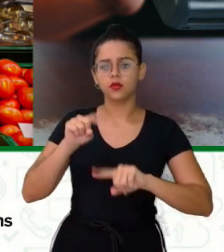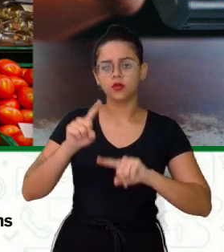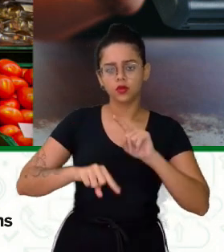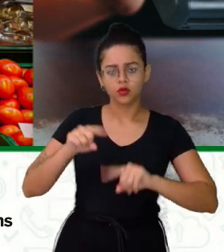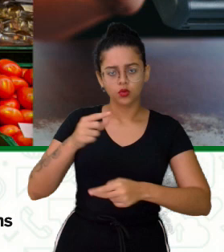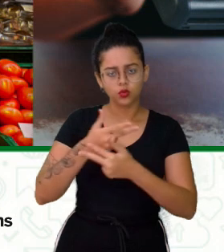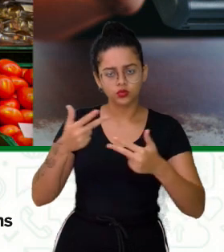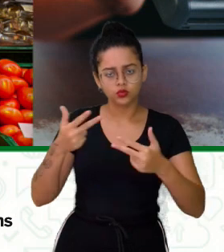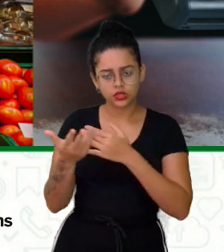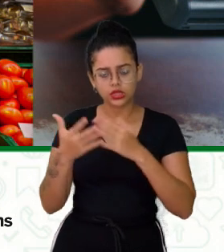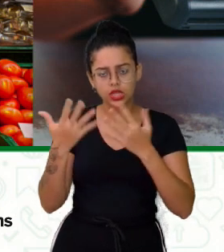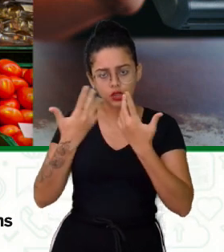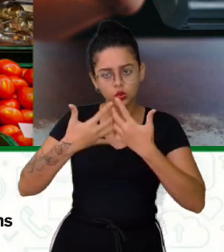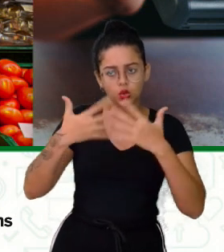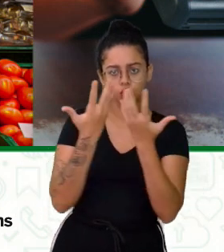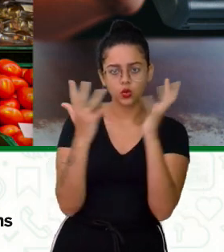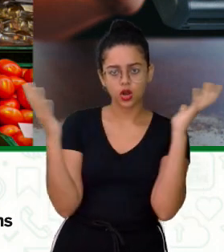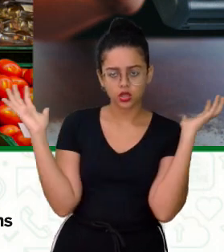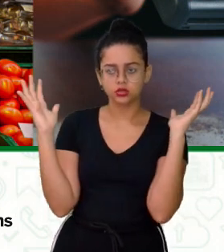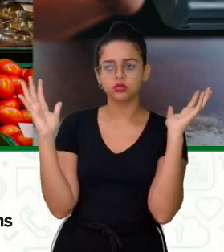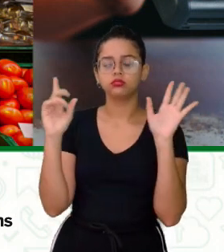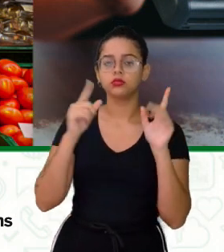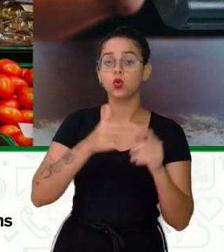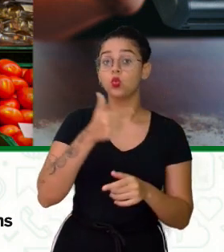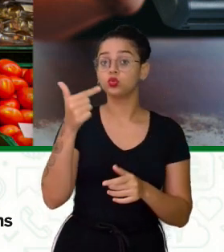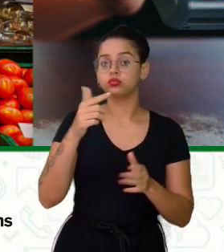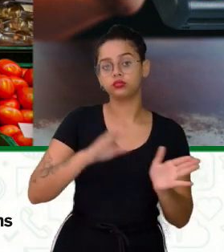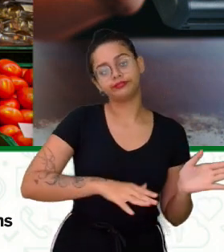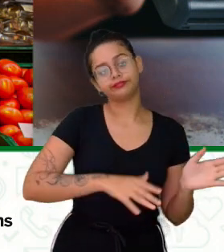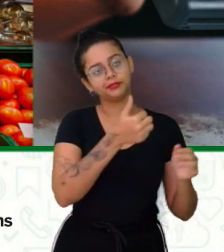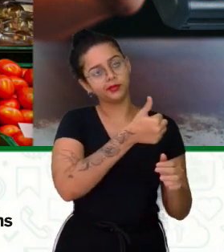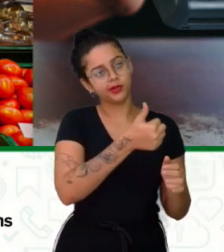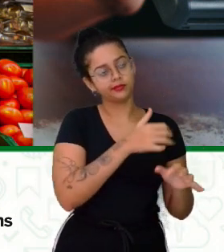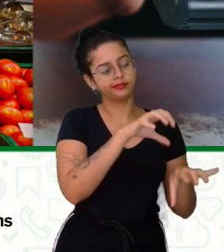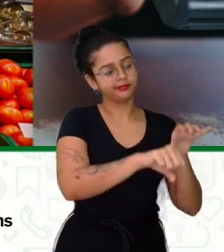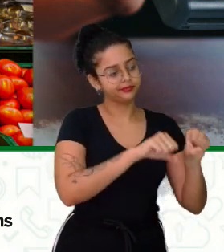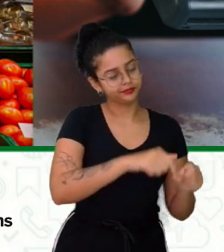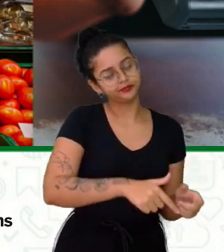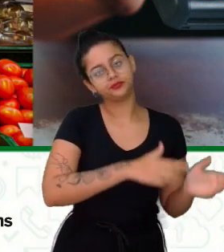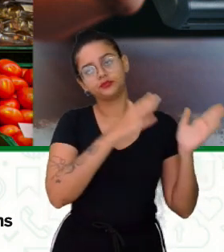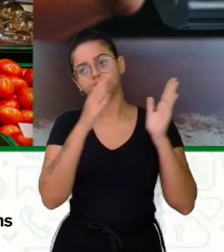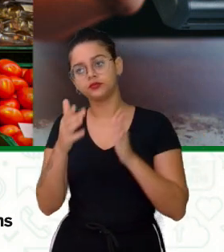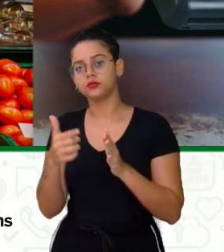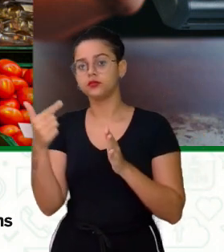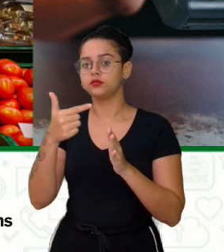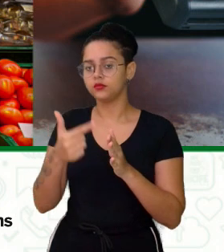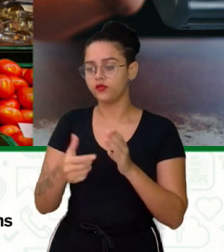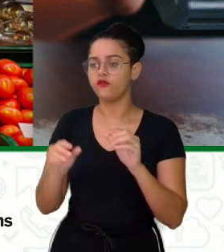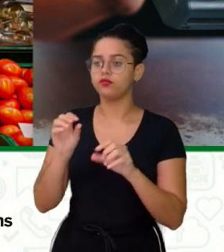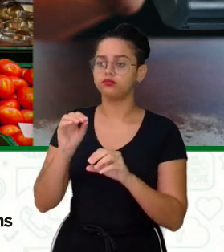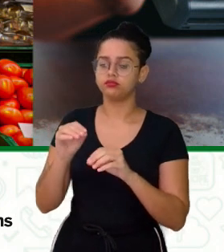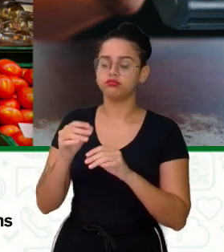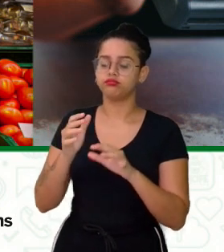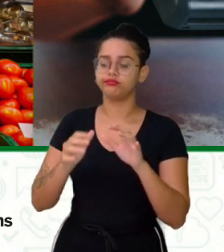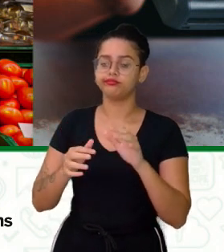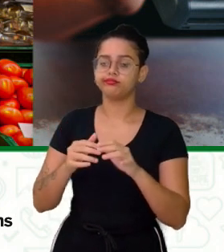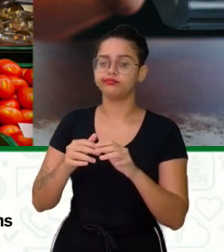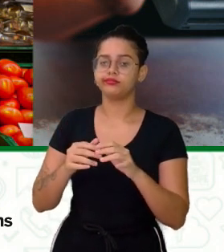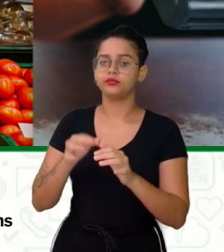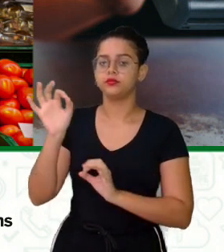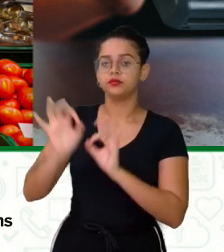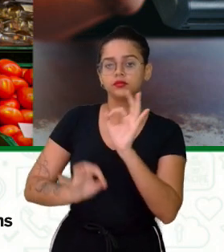primário Passa para o setor secundário Para fazer o tratamento Modificar Remodelar